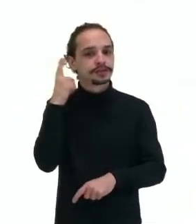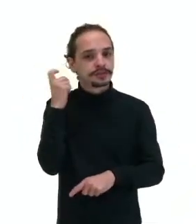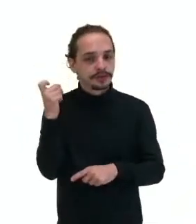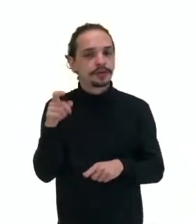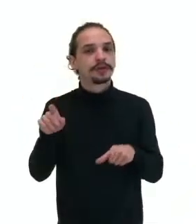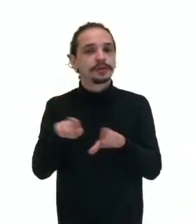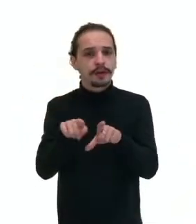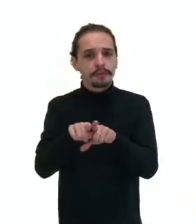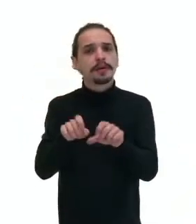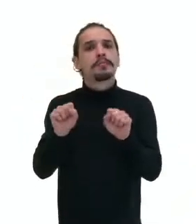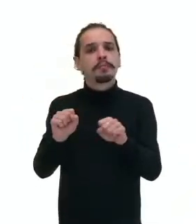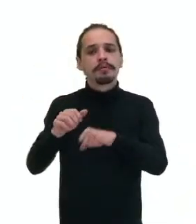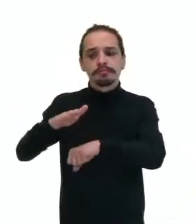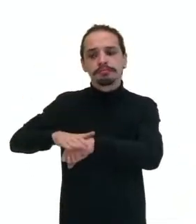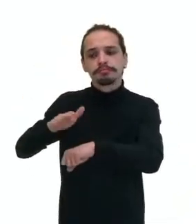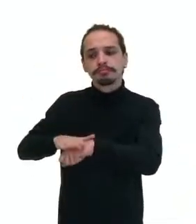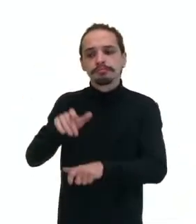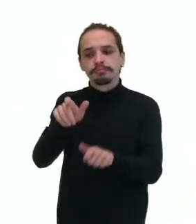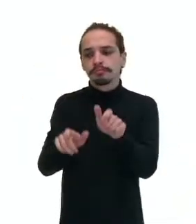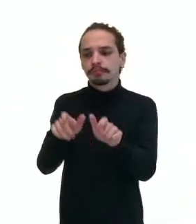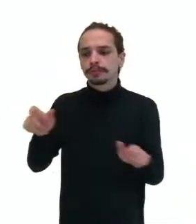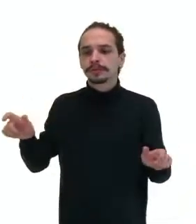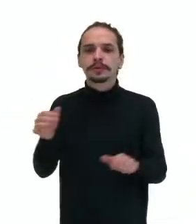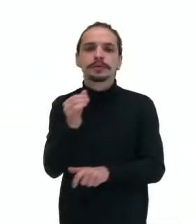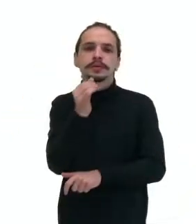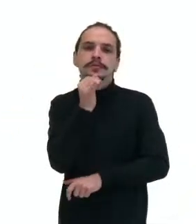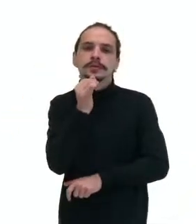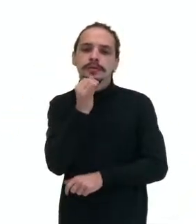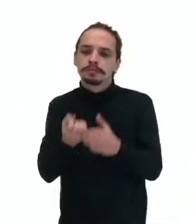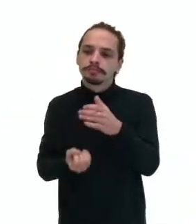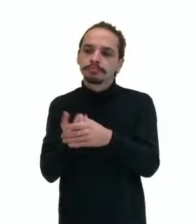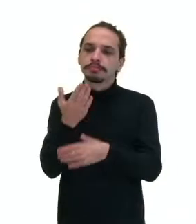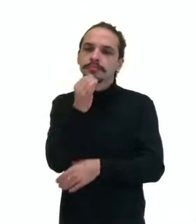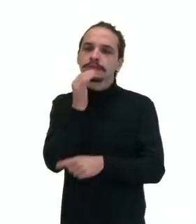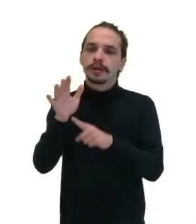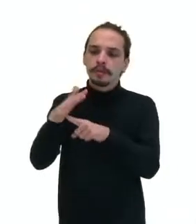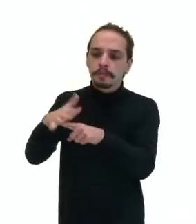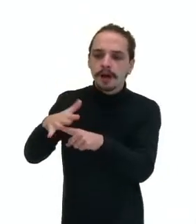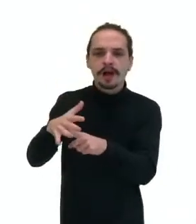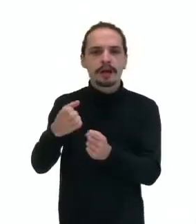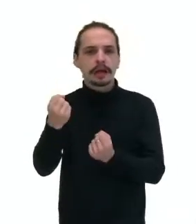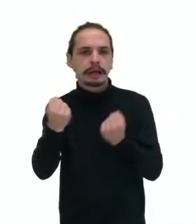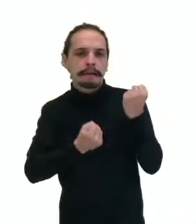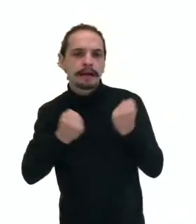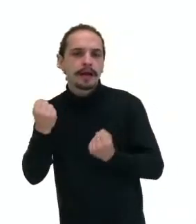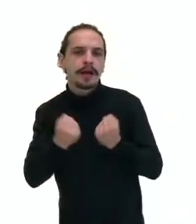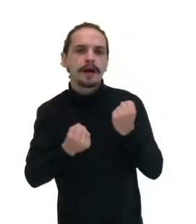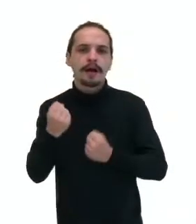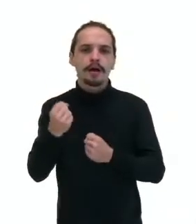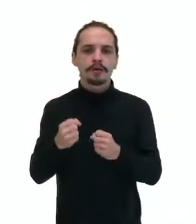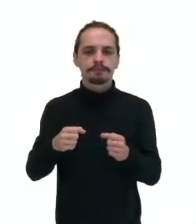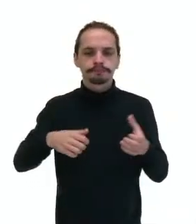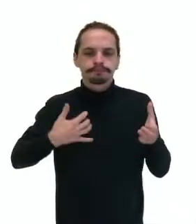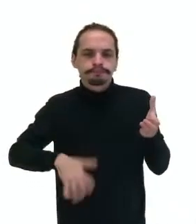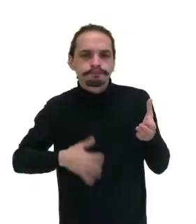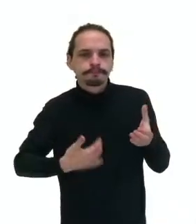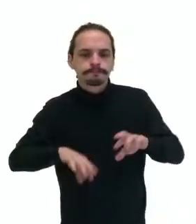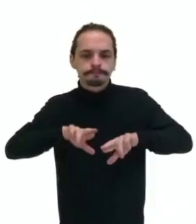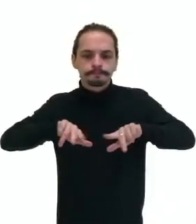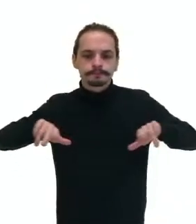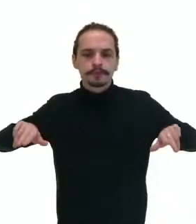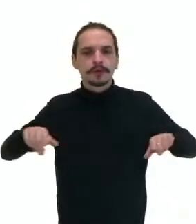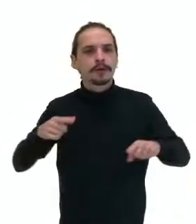criados pelos homens, por coisas inventadas, por exemplo. Máquinas, carros, instrumentos musicais, utensílios